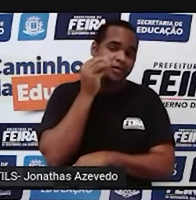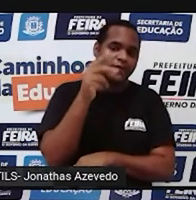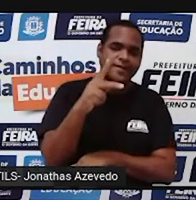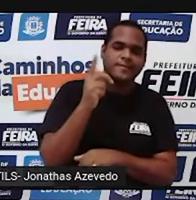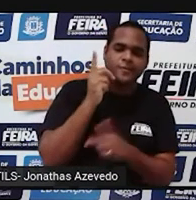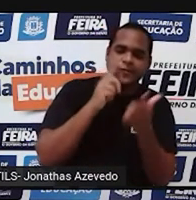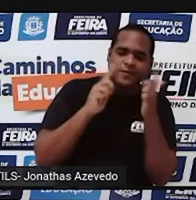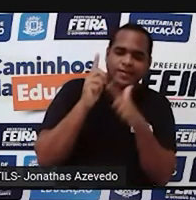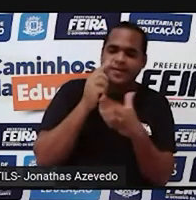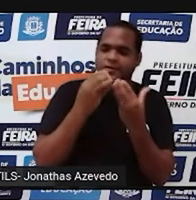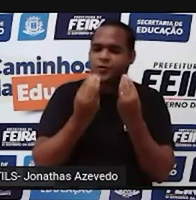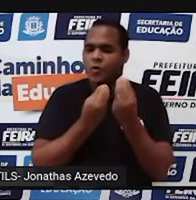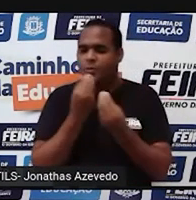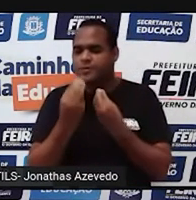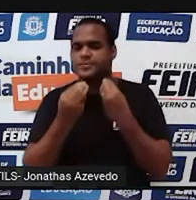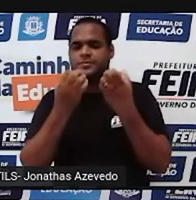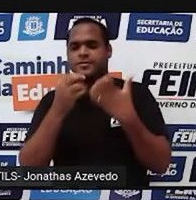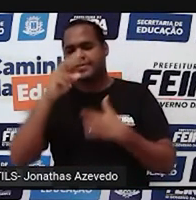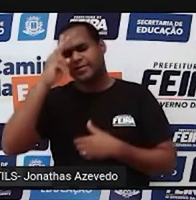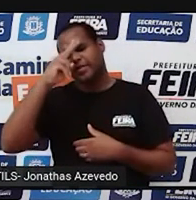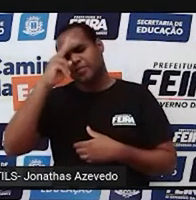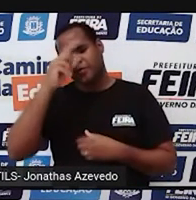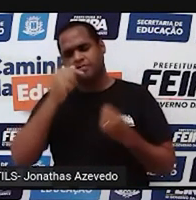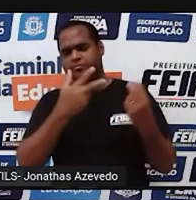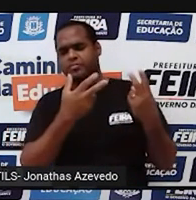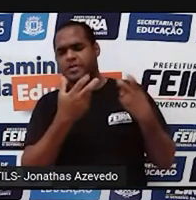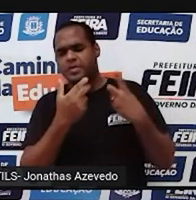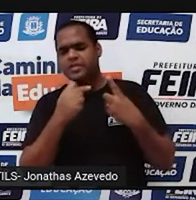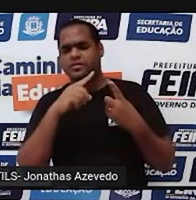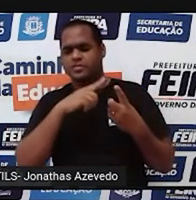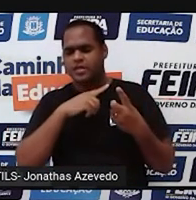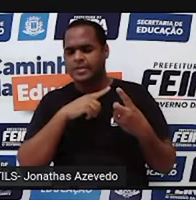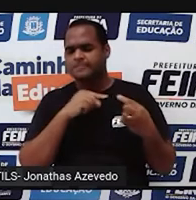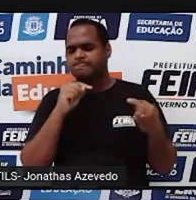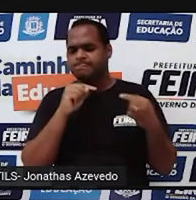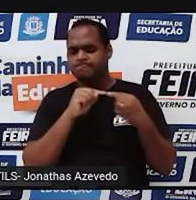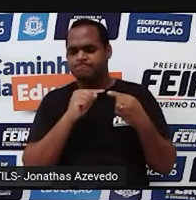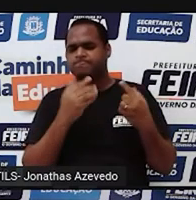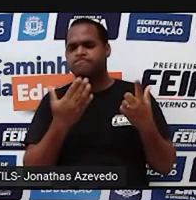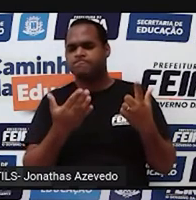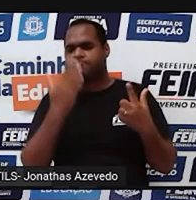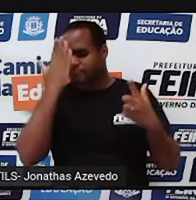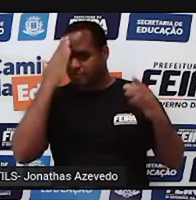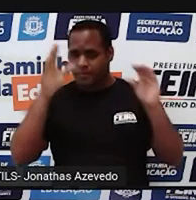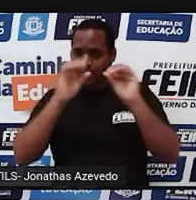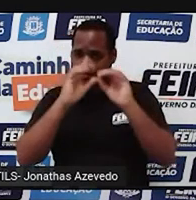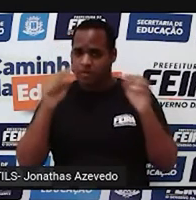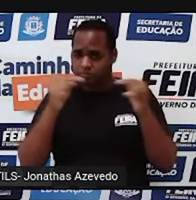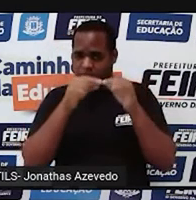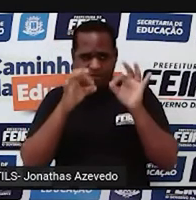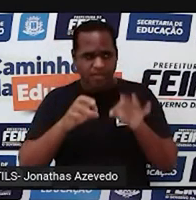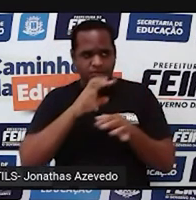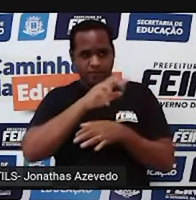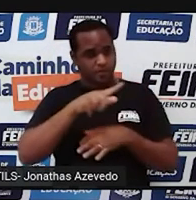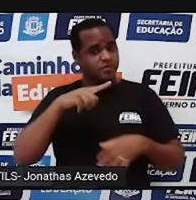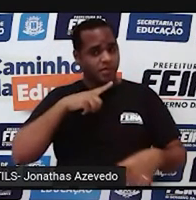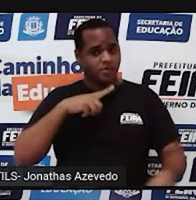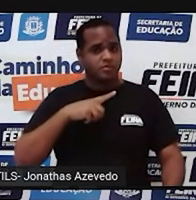lembrou, pra perceber se a gente tá entendendo direitinho essas coisas.